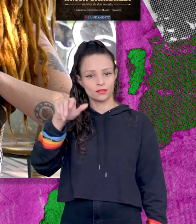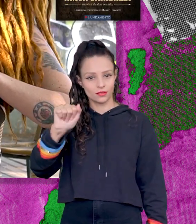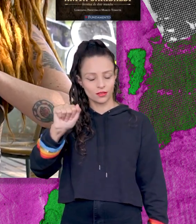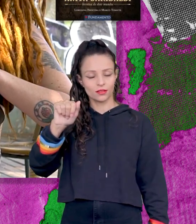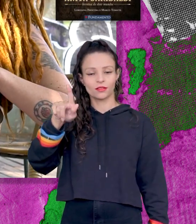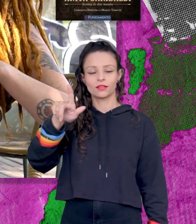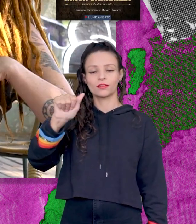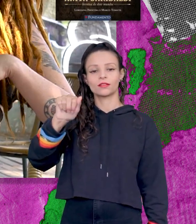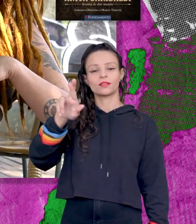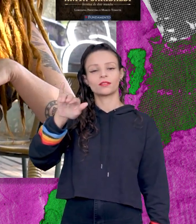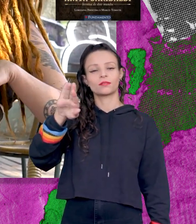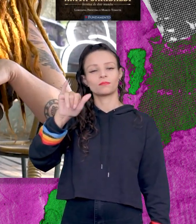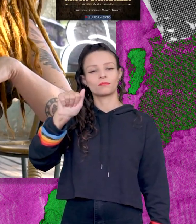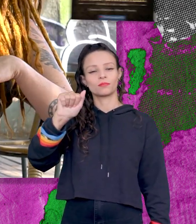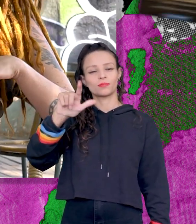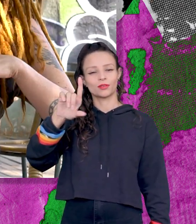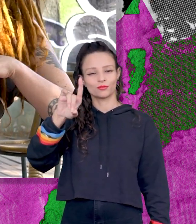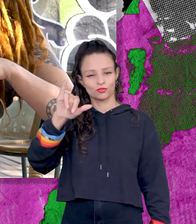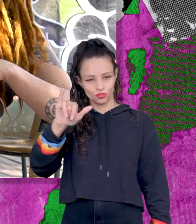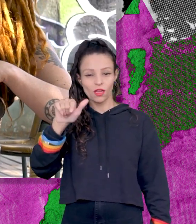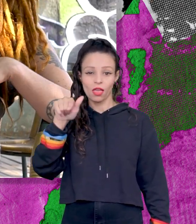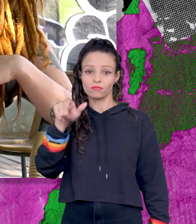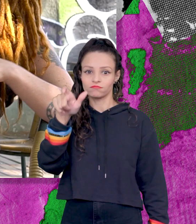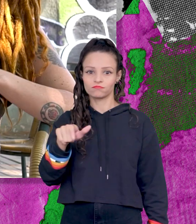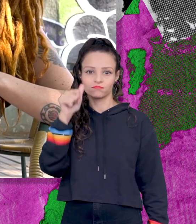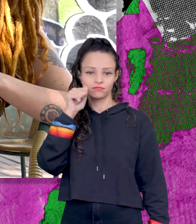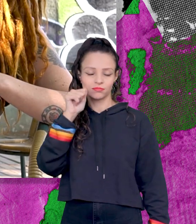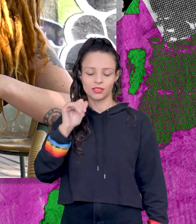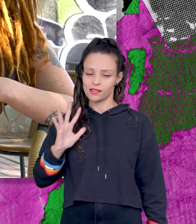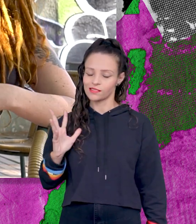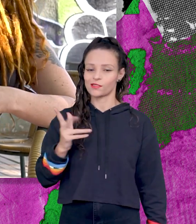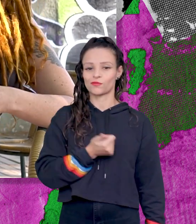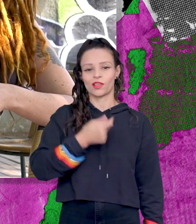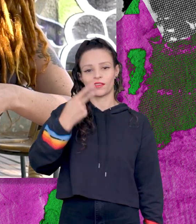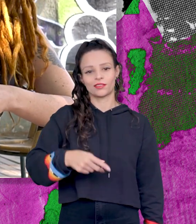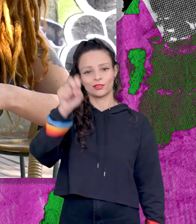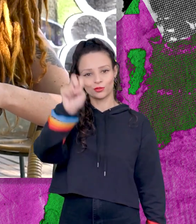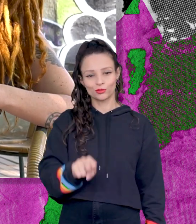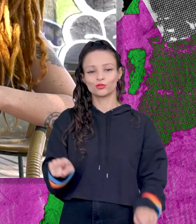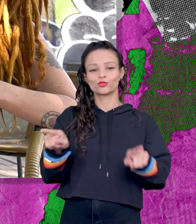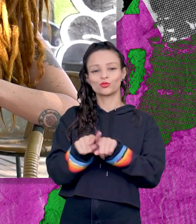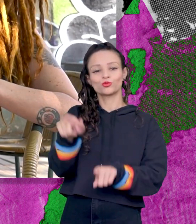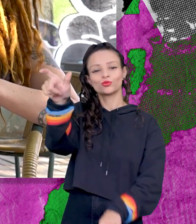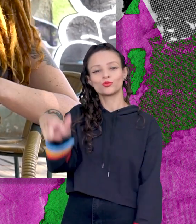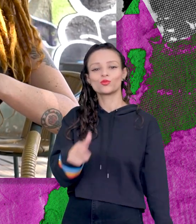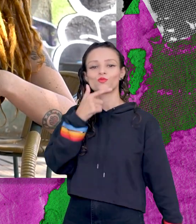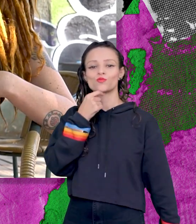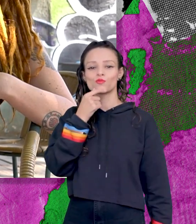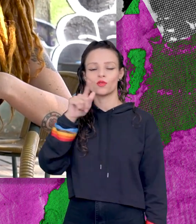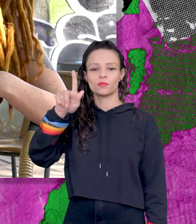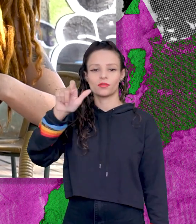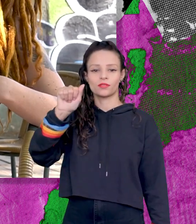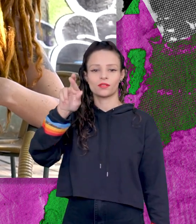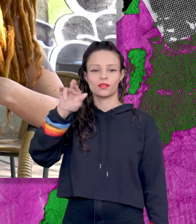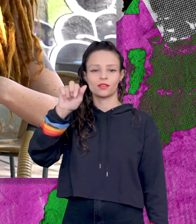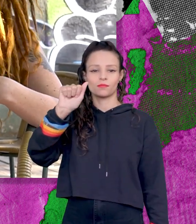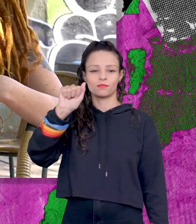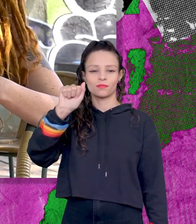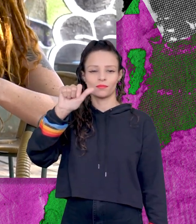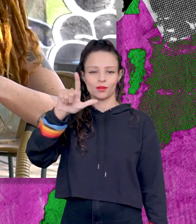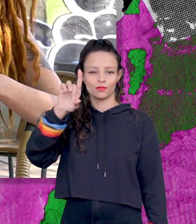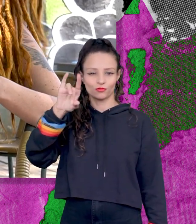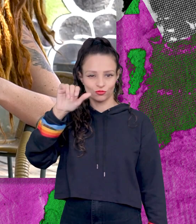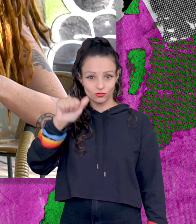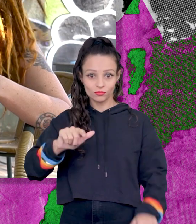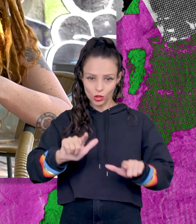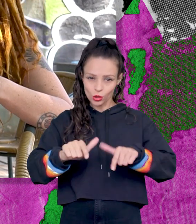mundos. Conta a história dessa heroína do Sul, que juntamente com o Giuseppe Garibaldi lutaram pela república